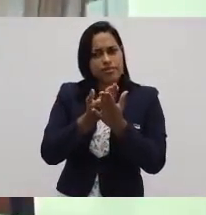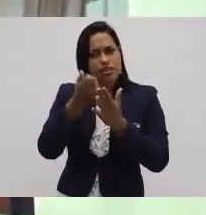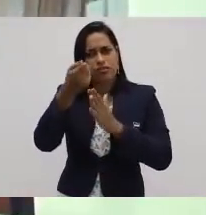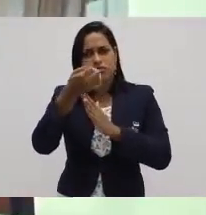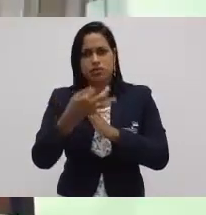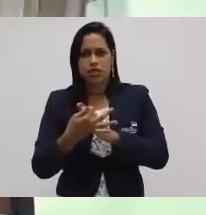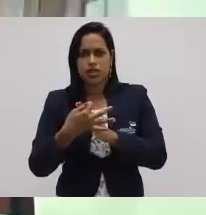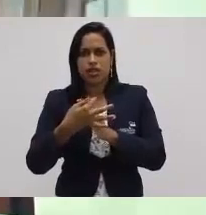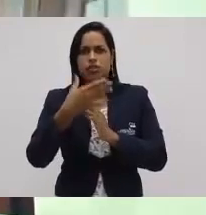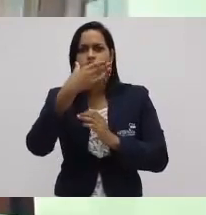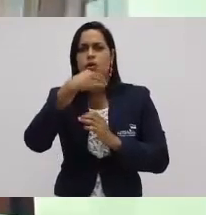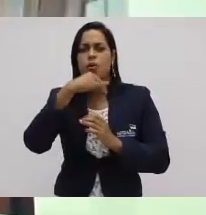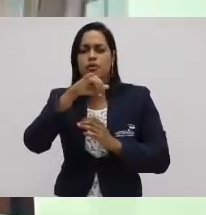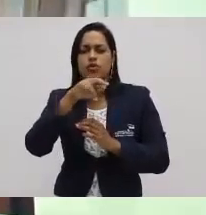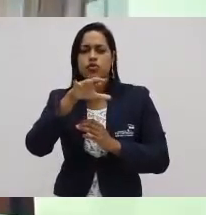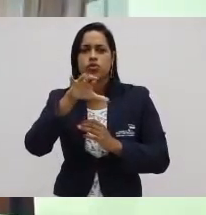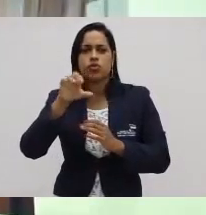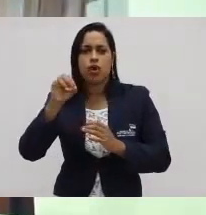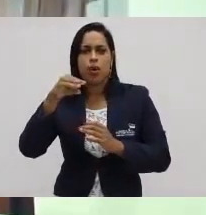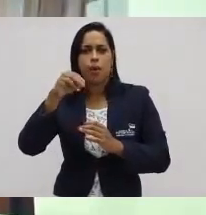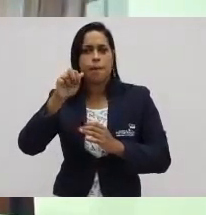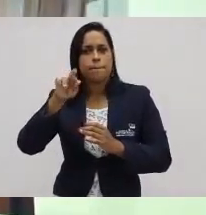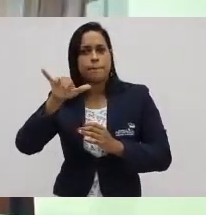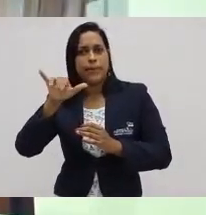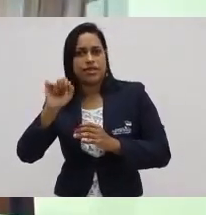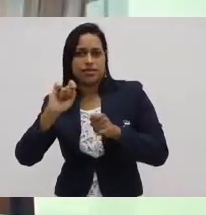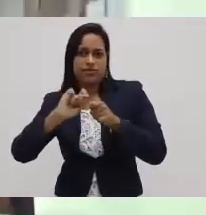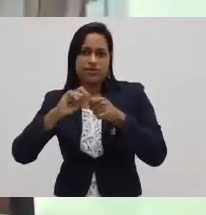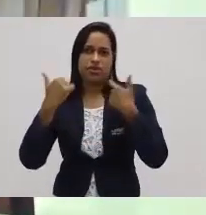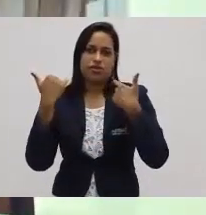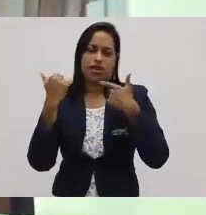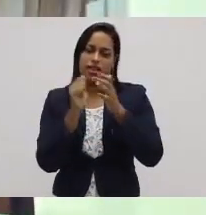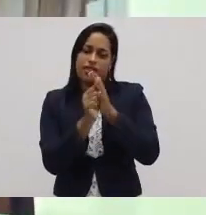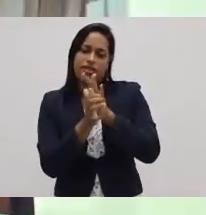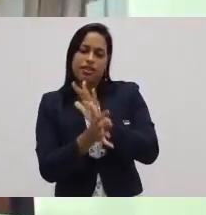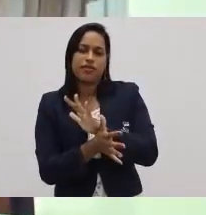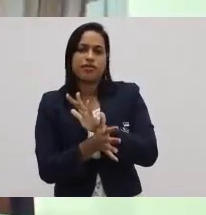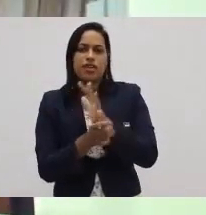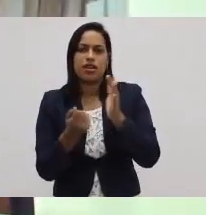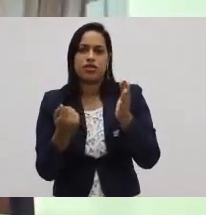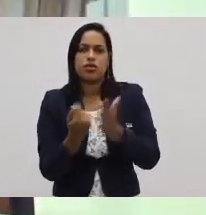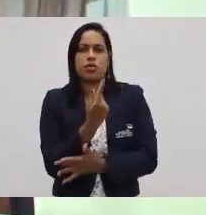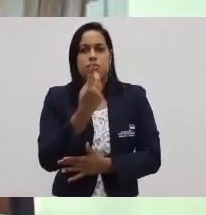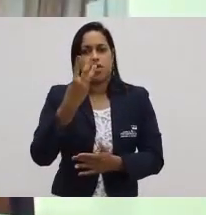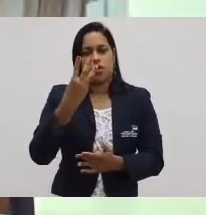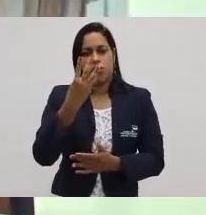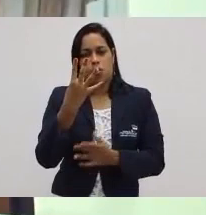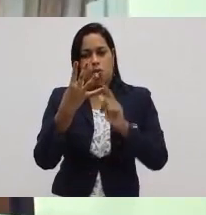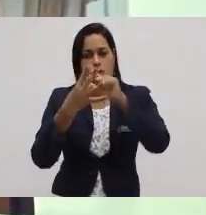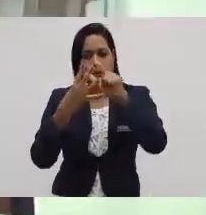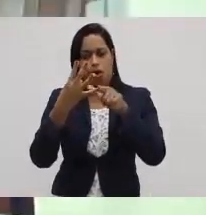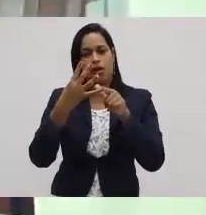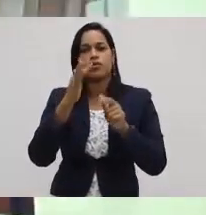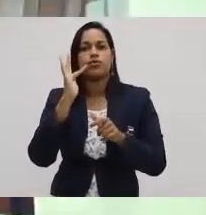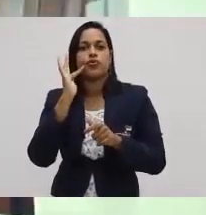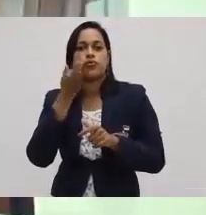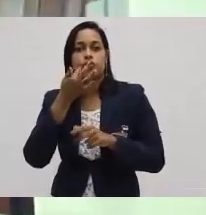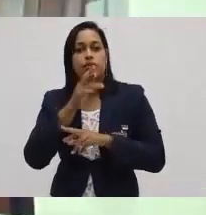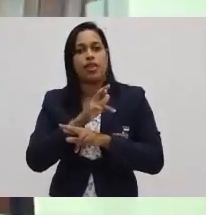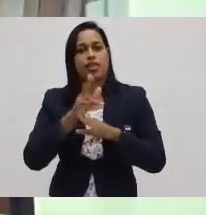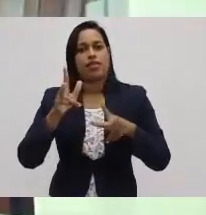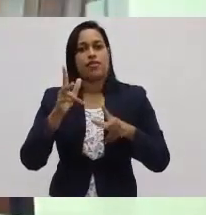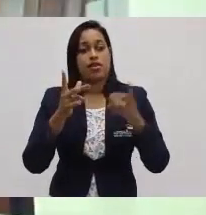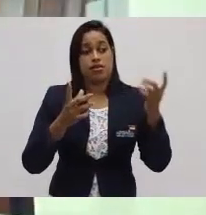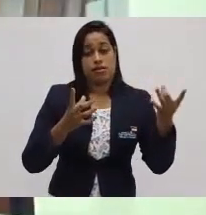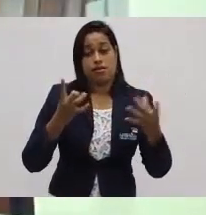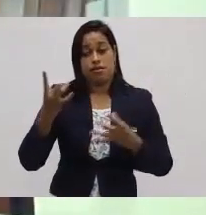João e Maria são dois irmãos que receberam uma tarefa, comprar quatro frutas diferentes, e para isso eles receberam